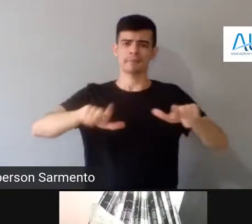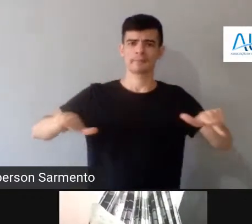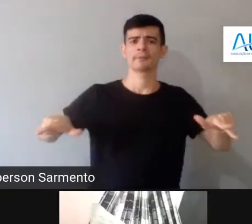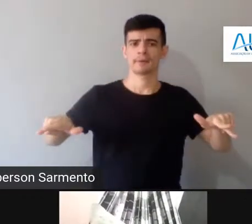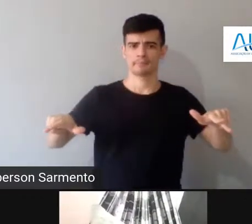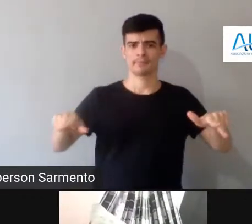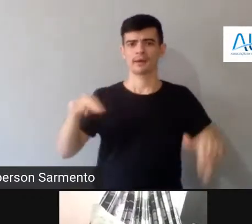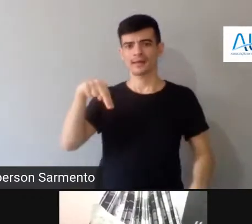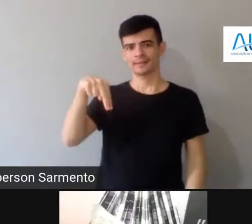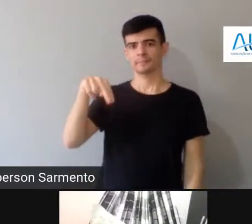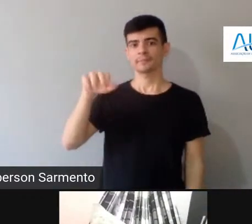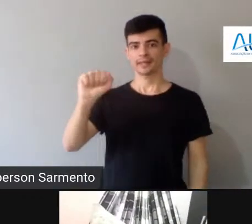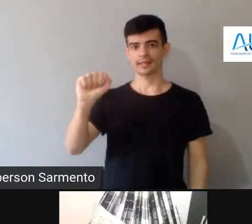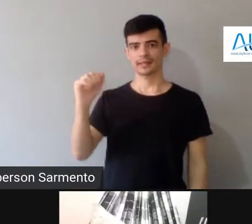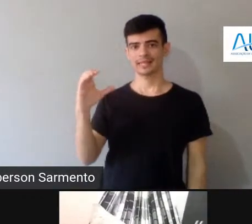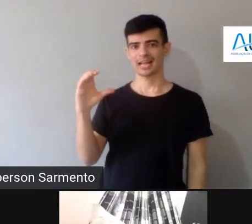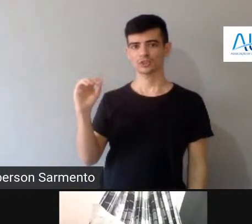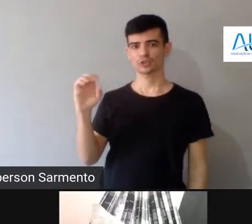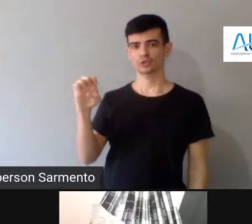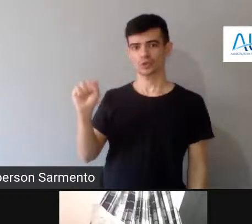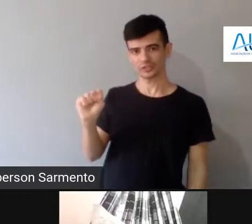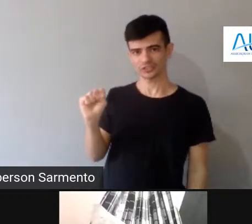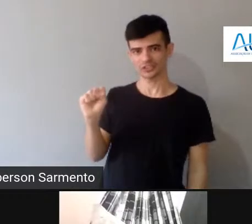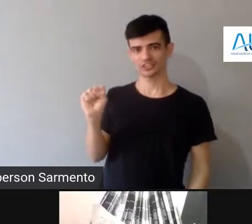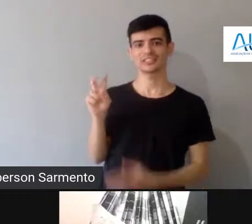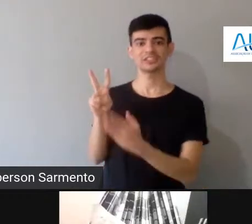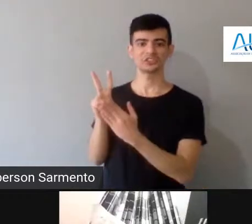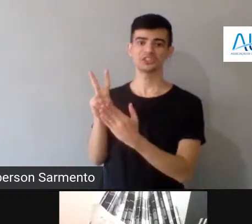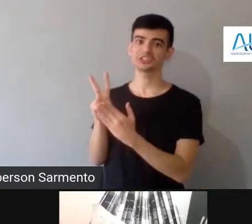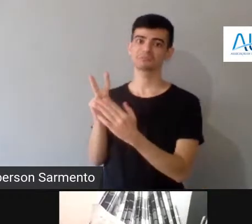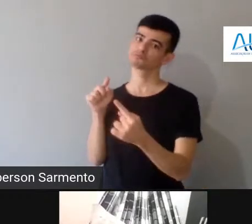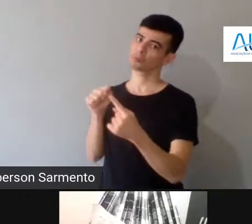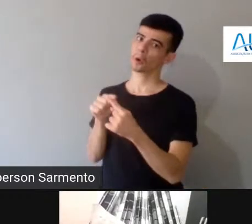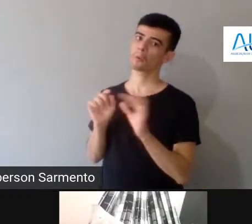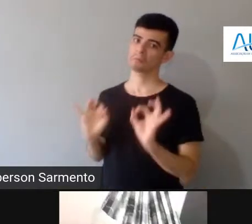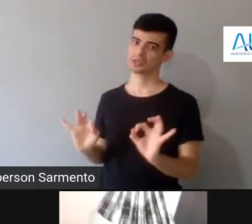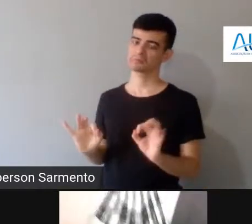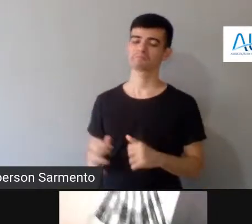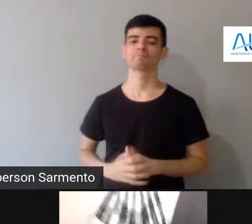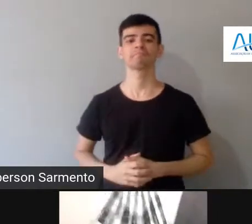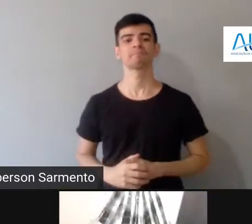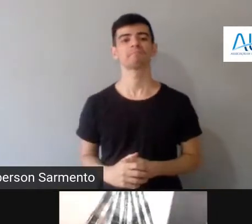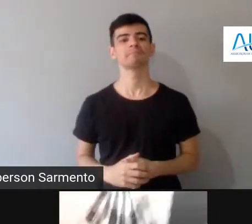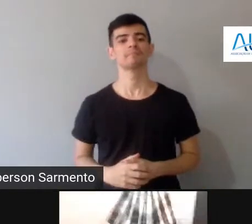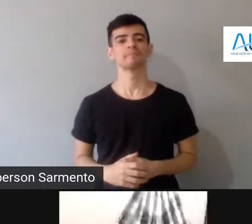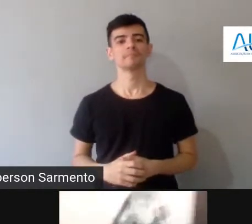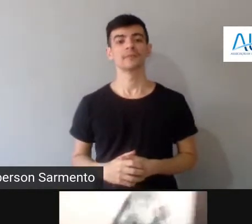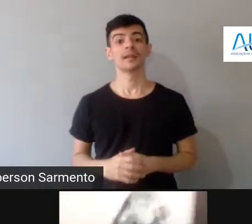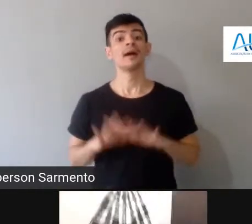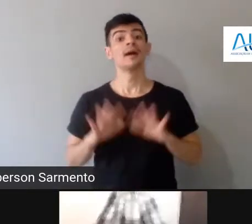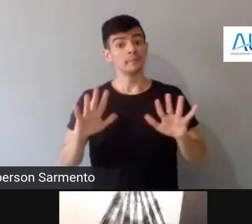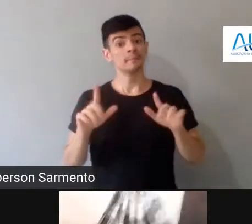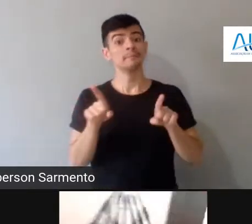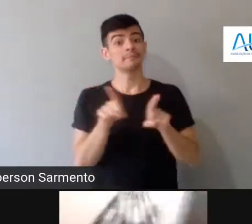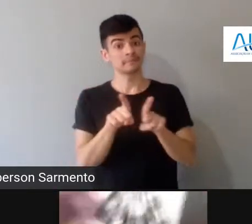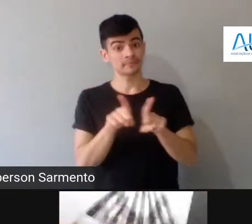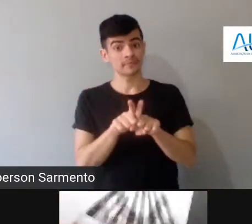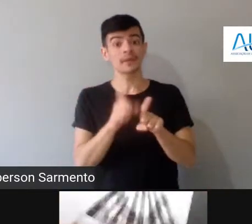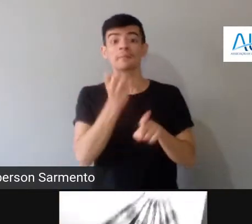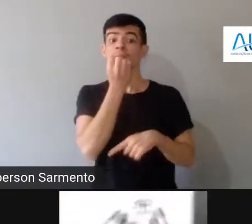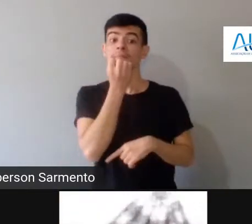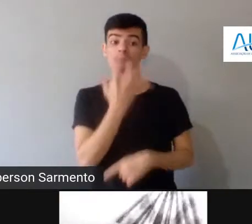termo muito bom também. E princípios, e vai ser muito boa a tua participação aqui, Maricela,